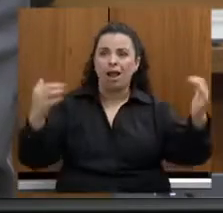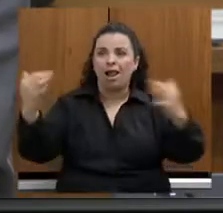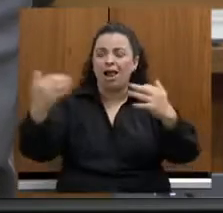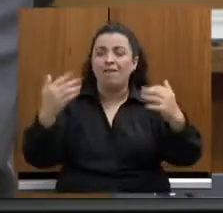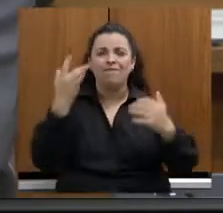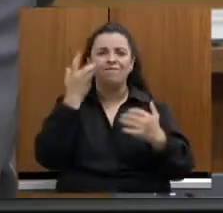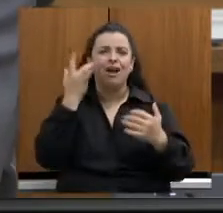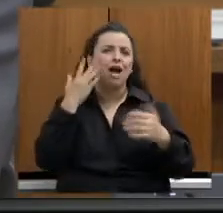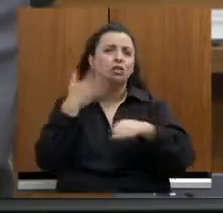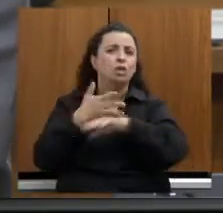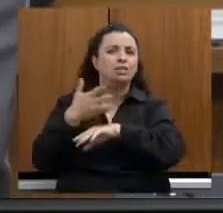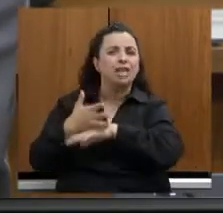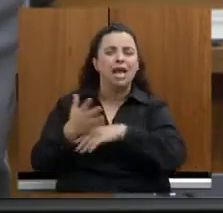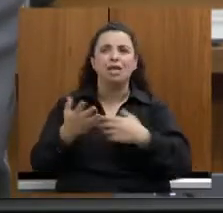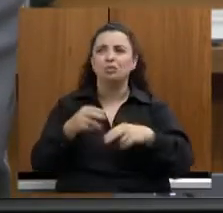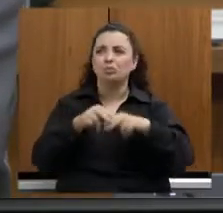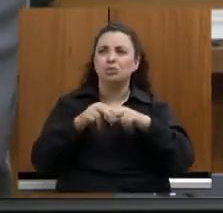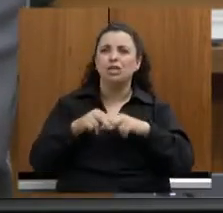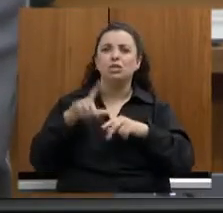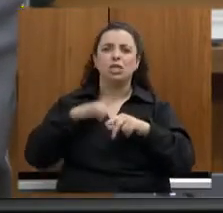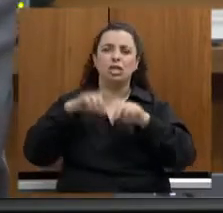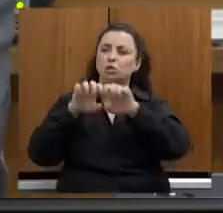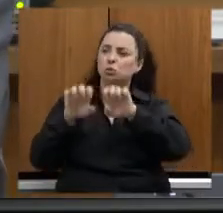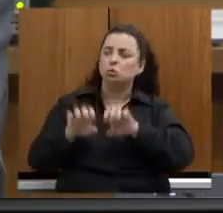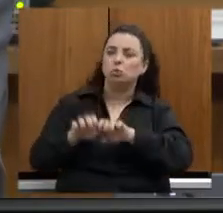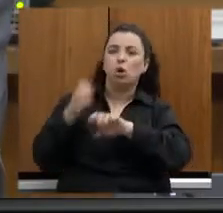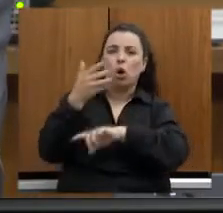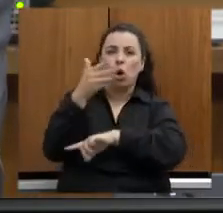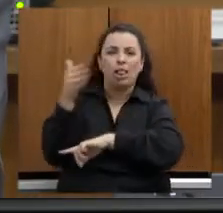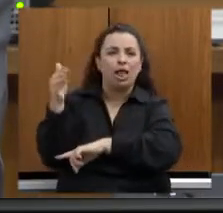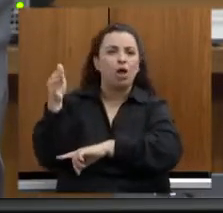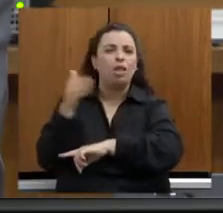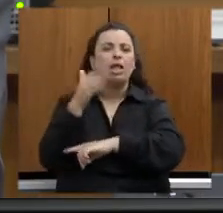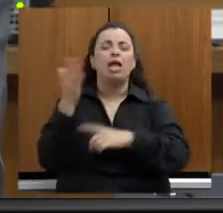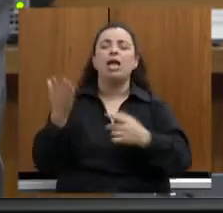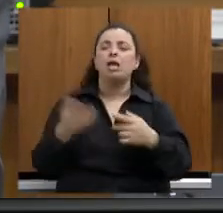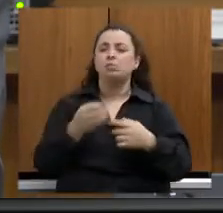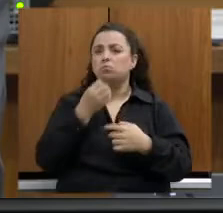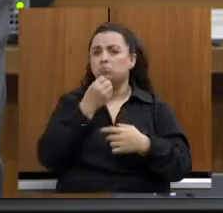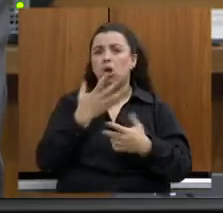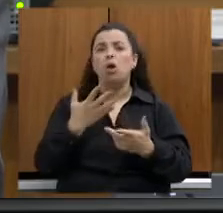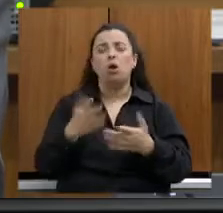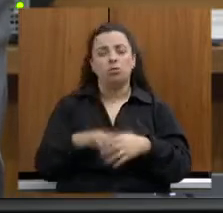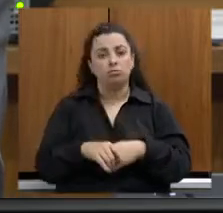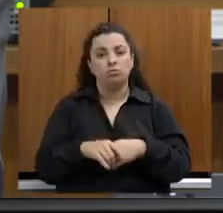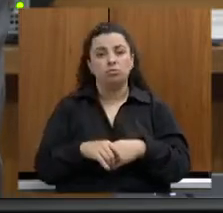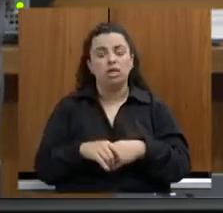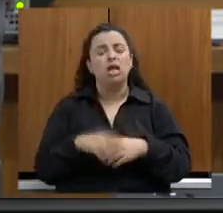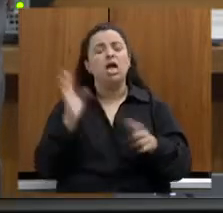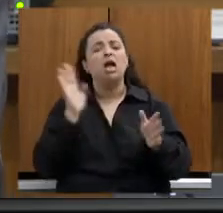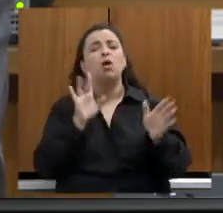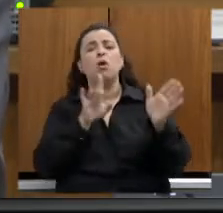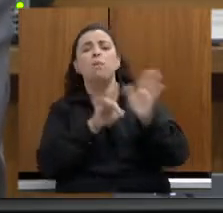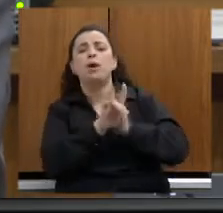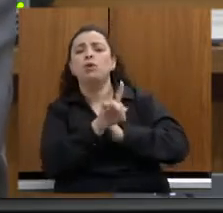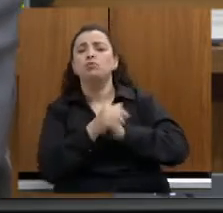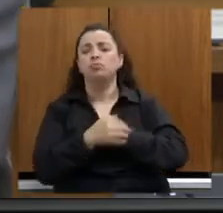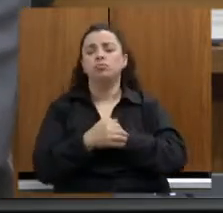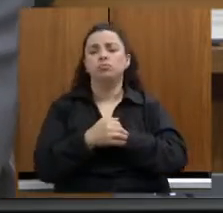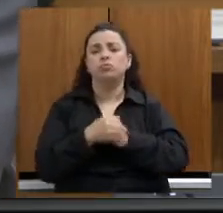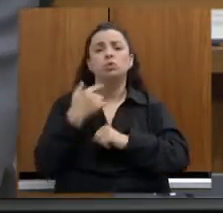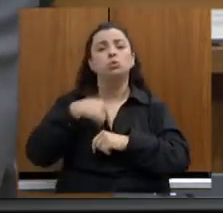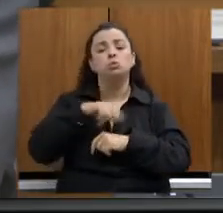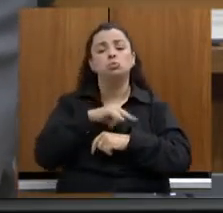pela baixa ocupação dos hotéis. E aí eu faço algumas perguntas. O que nós estamos fazendo